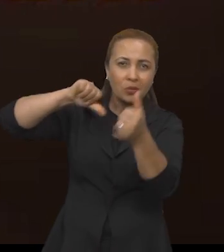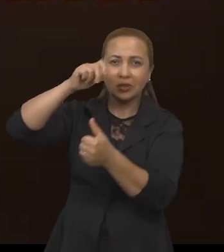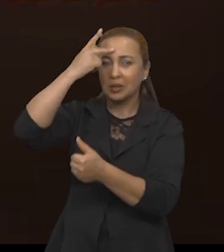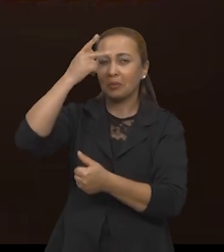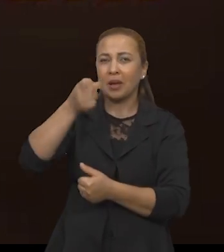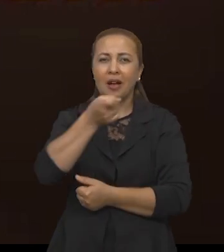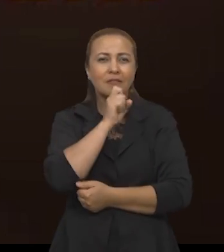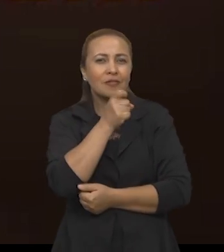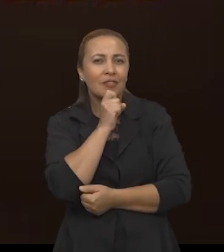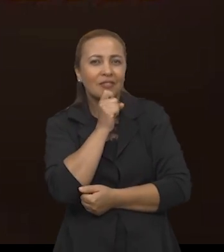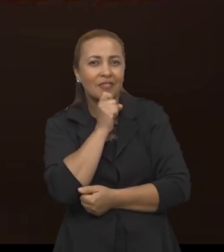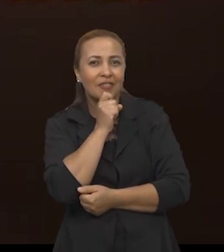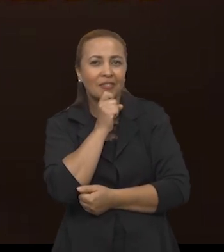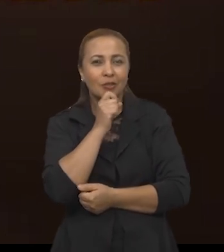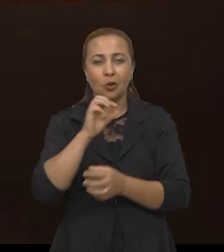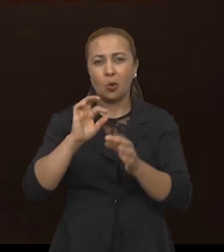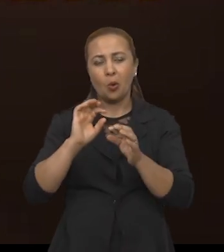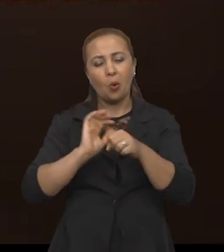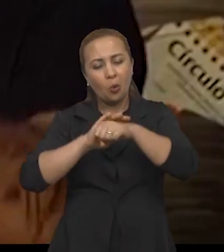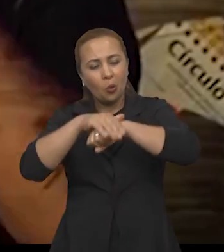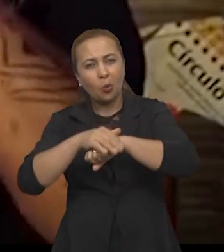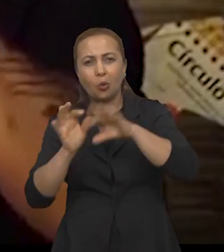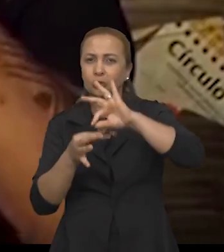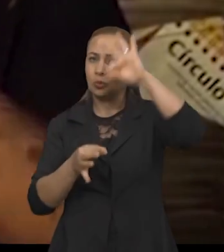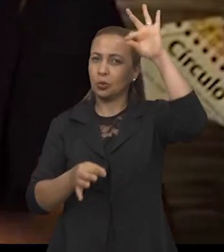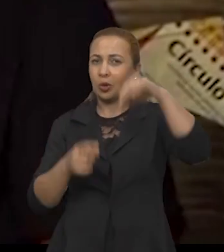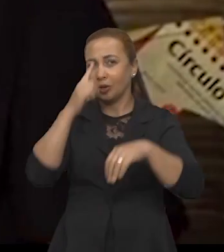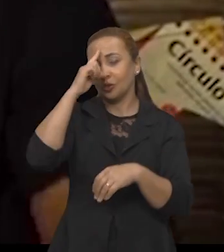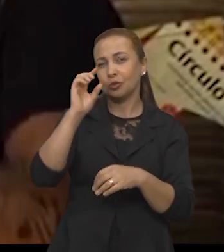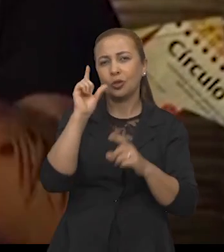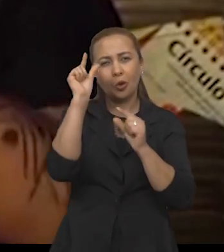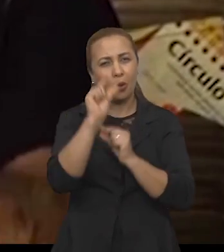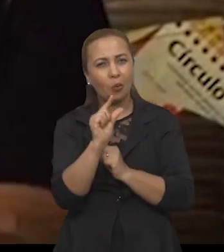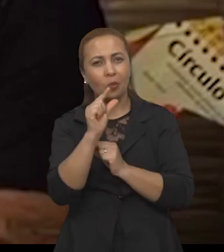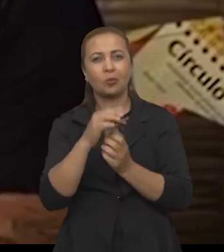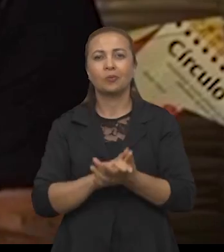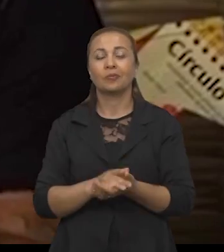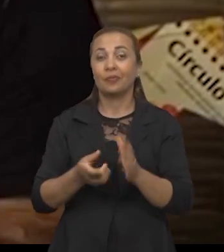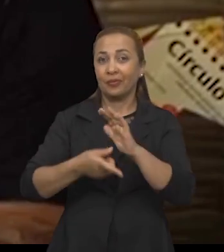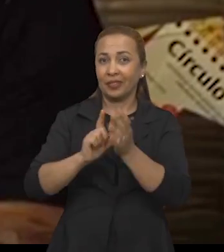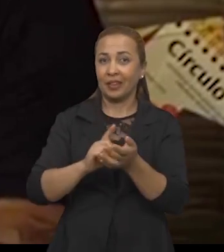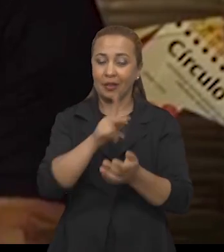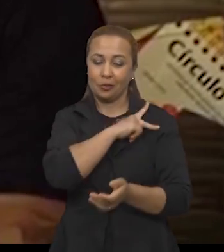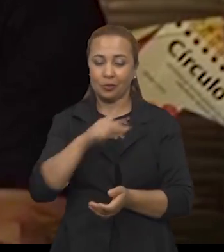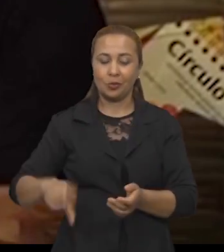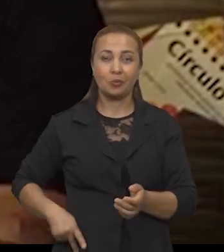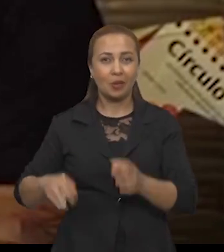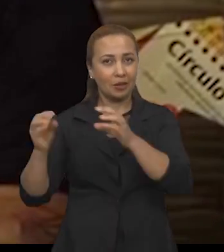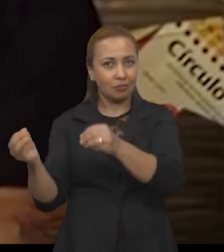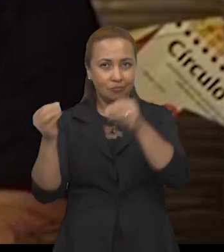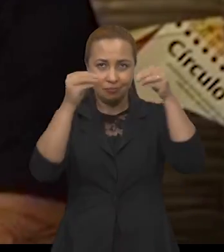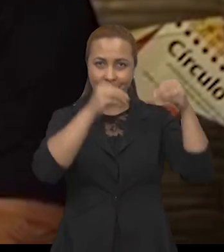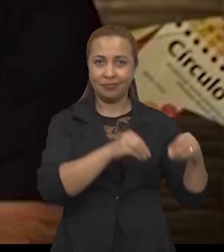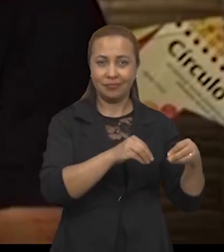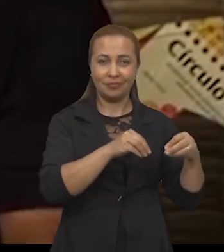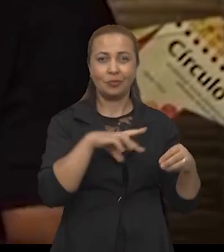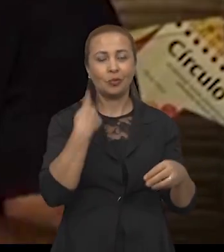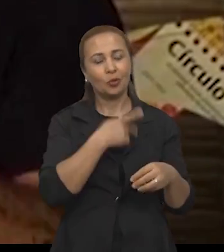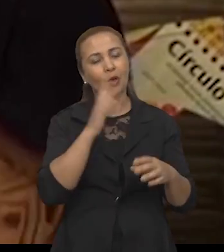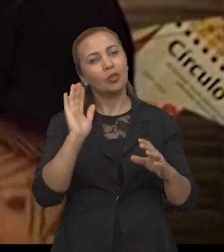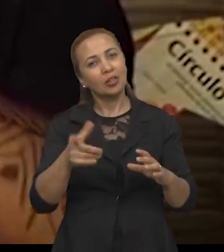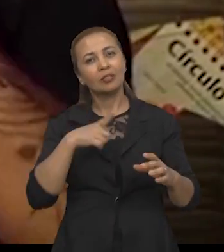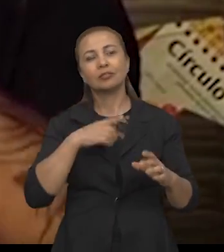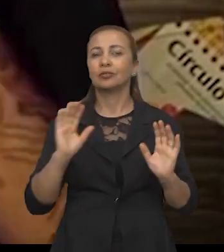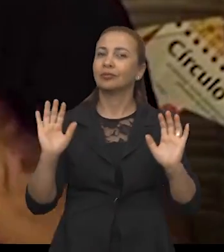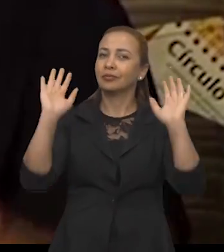Noites longas, dias curtos. Antes da vinda dos portugueses, dos jesuítas, né? Das missões religiosas,